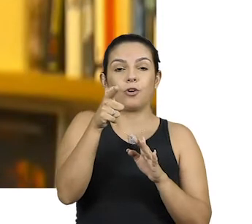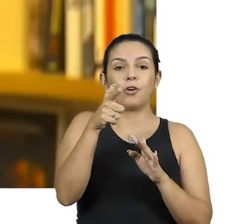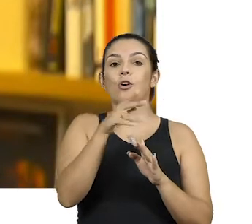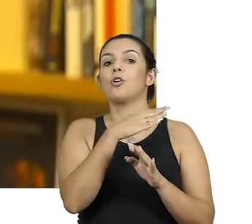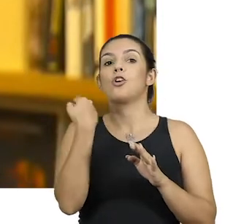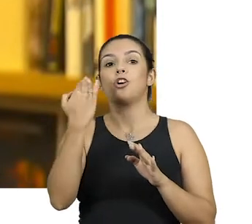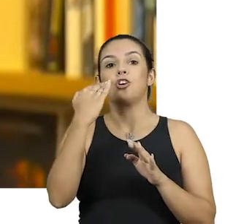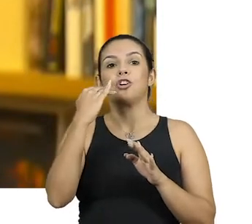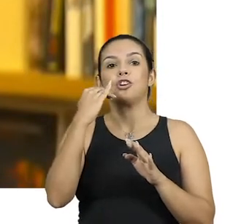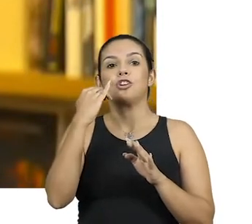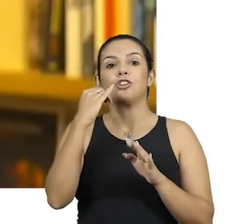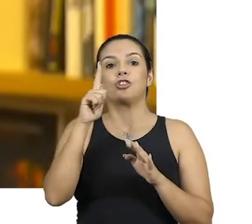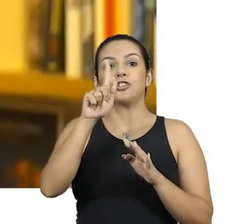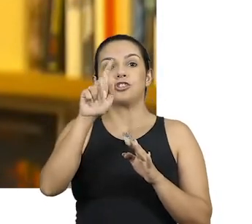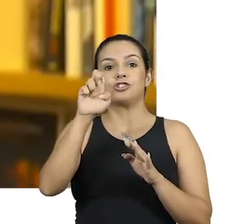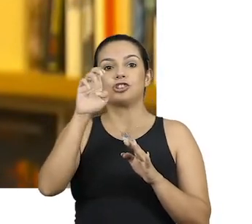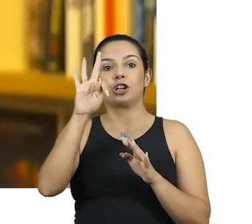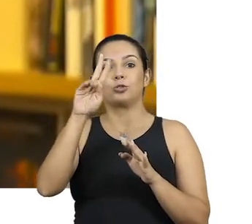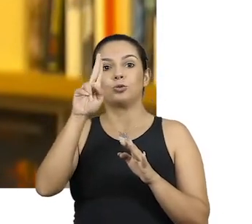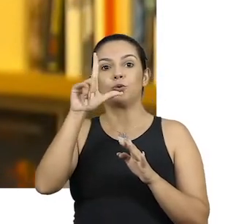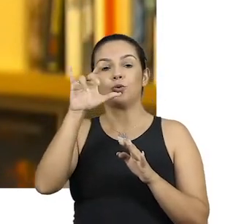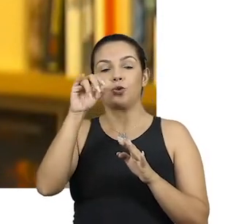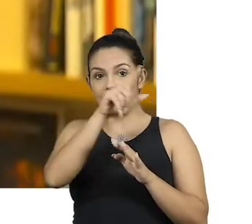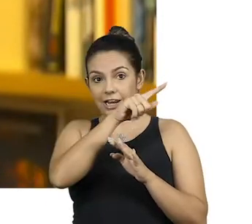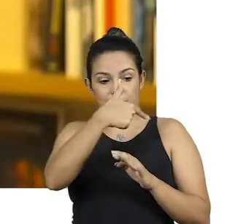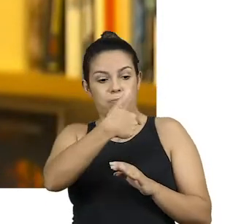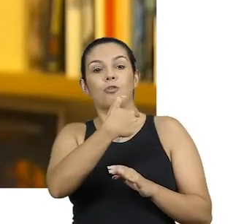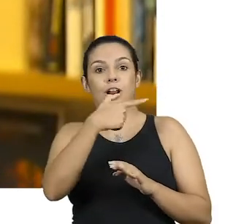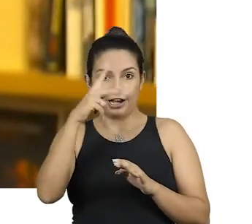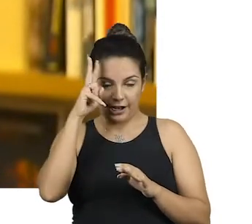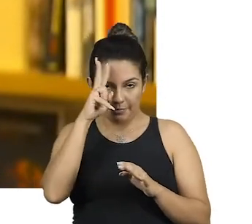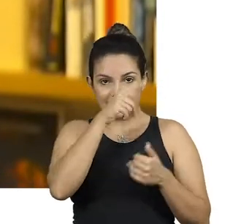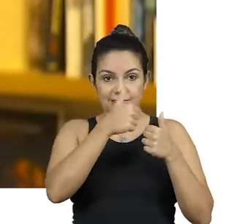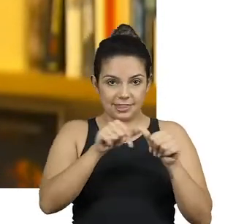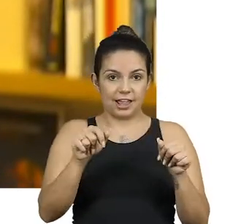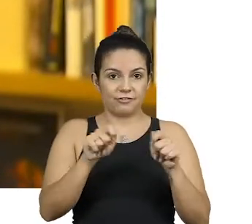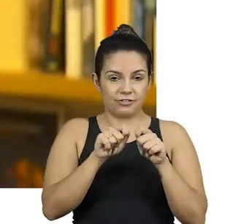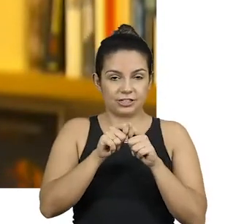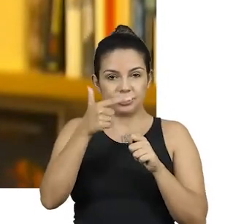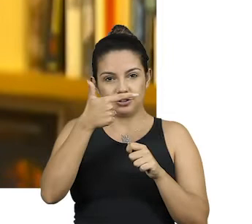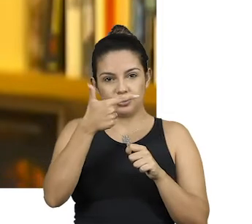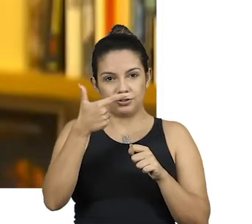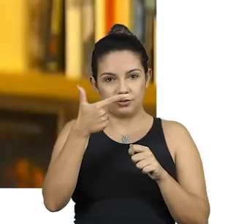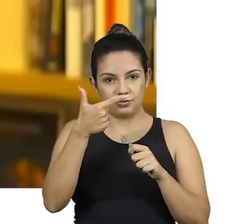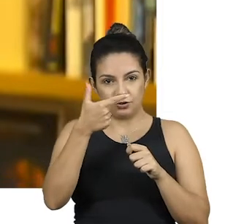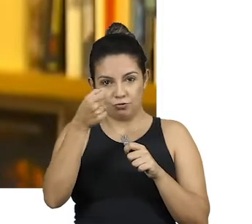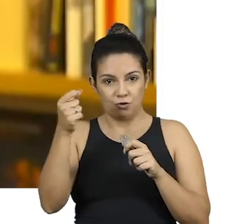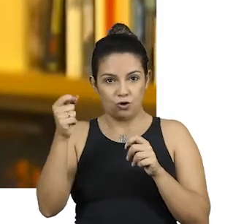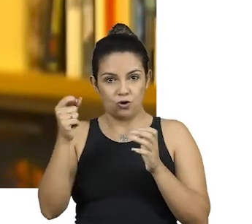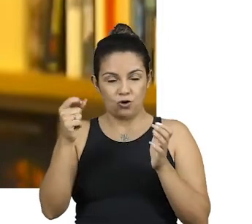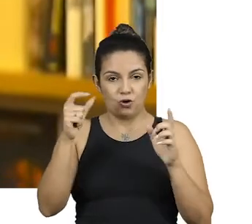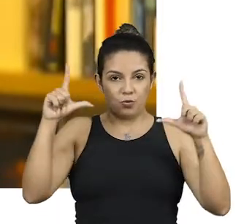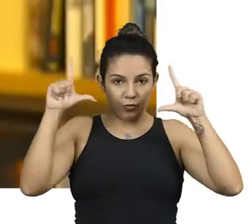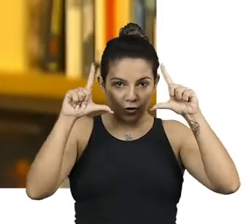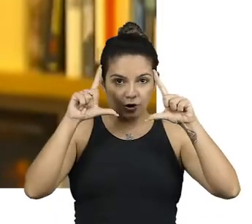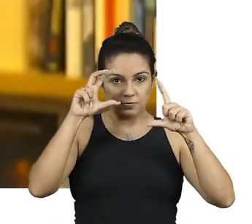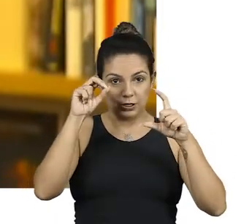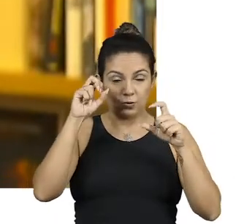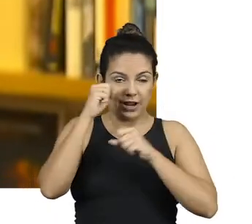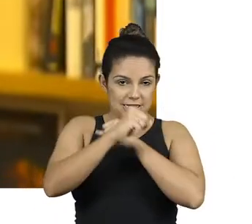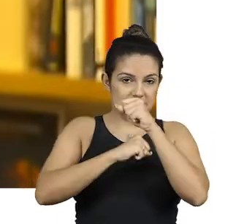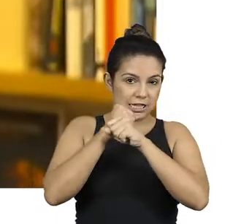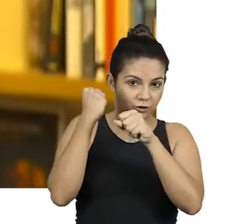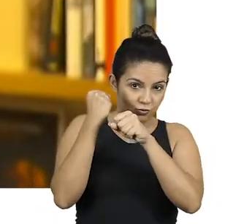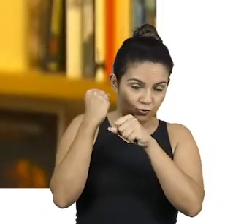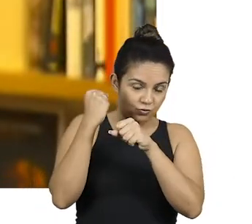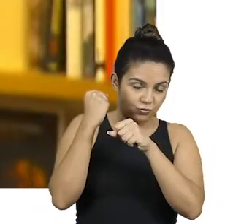que o Getúlio deu no coração, no peito. Quando eu estava fazendo, em 2000, um programa sobre 50 anos de jornalismo, tinha